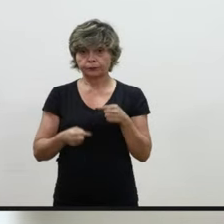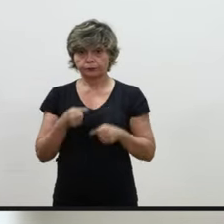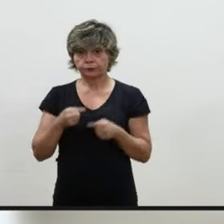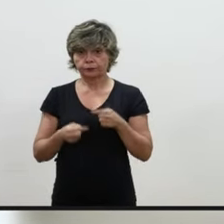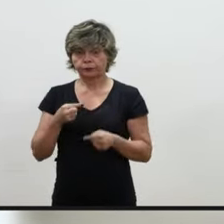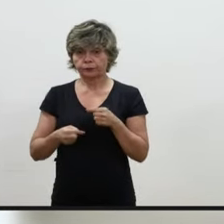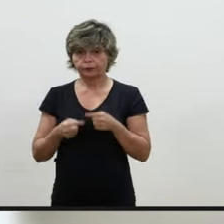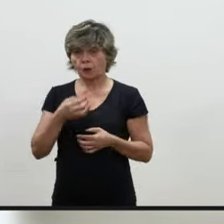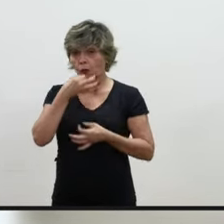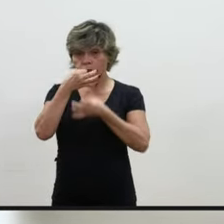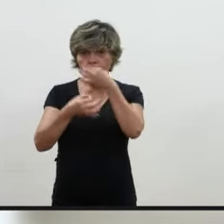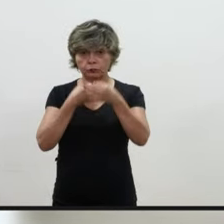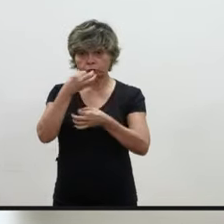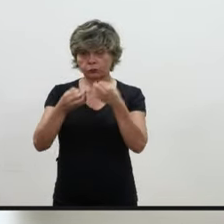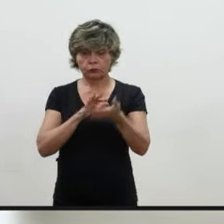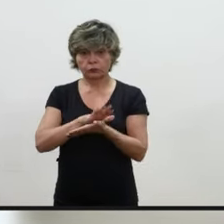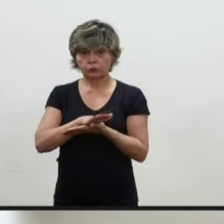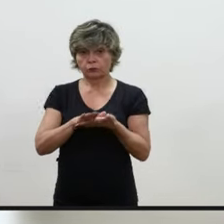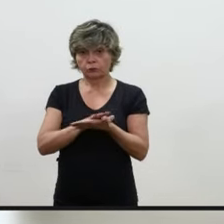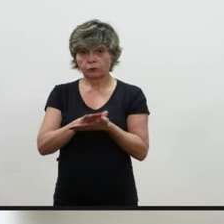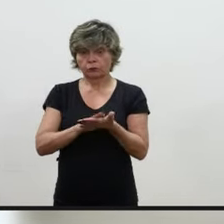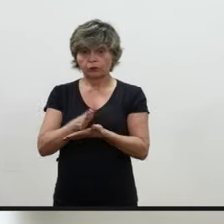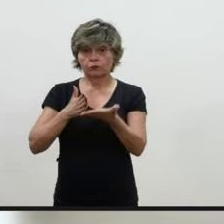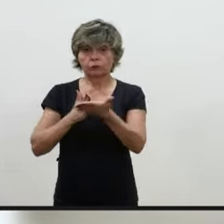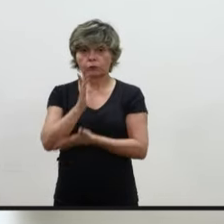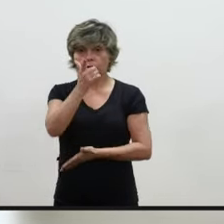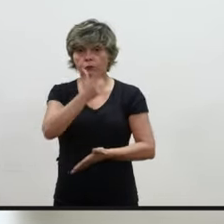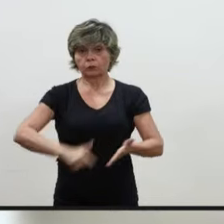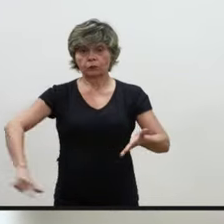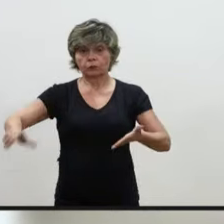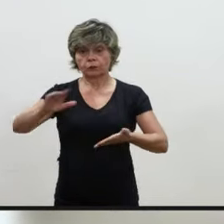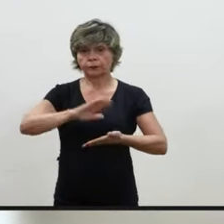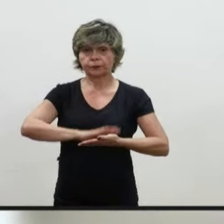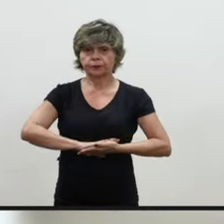Não havendo manifestação, aprovado, próximo.